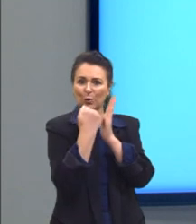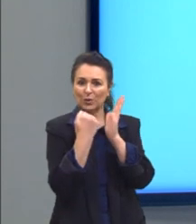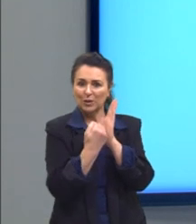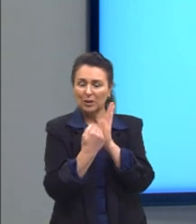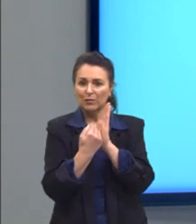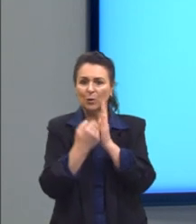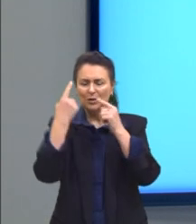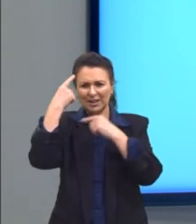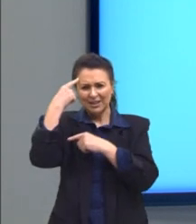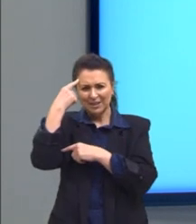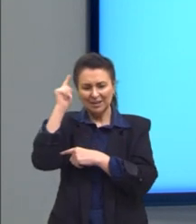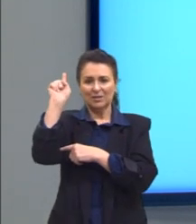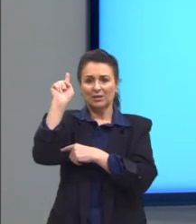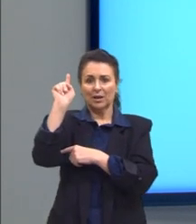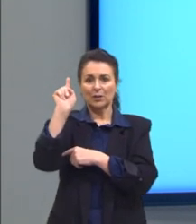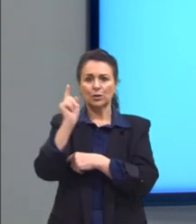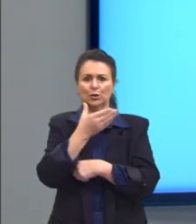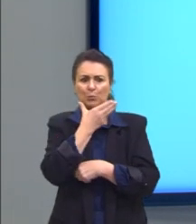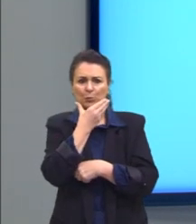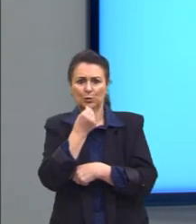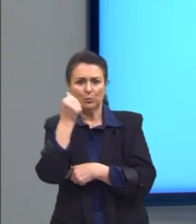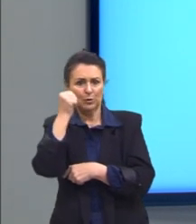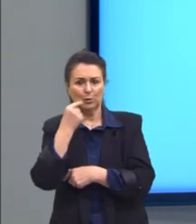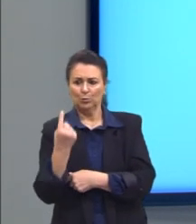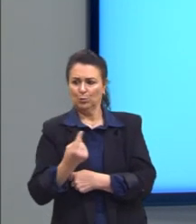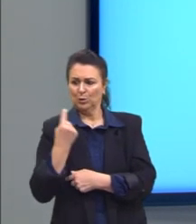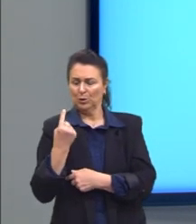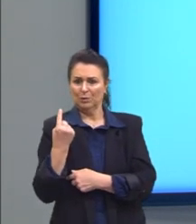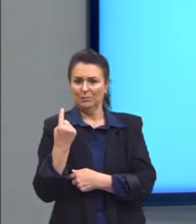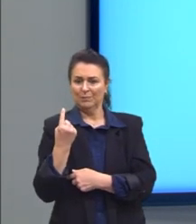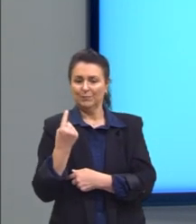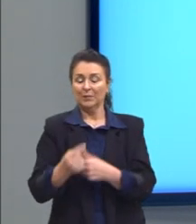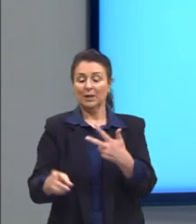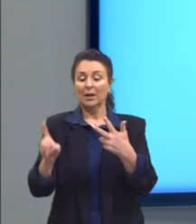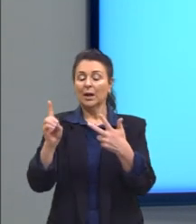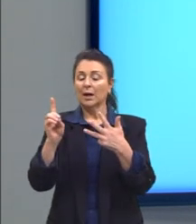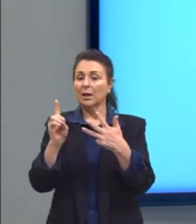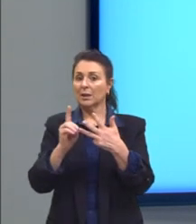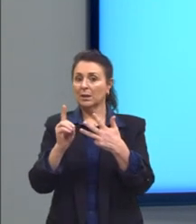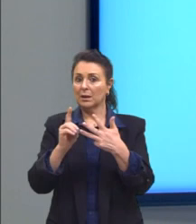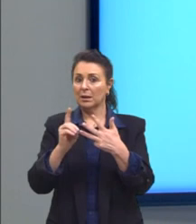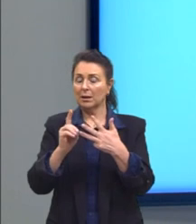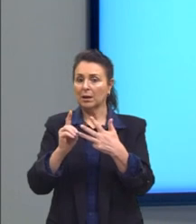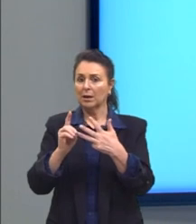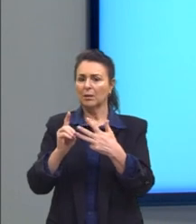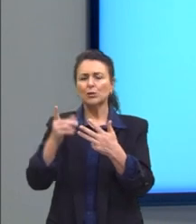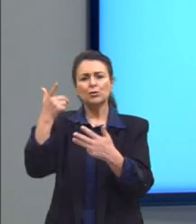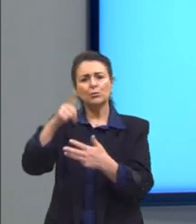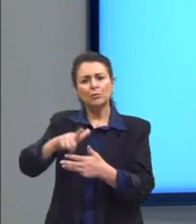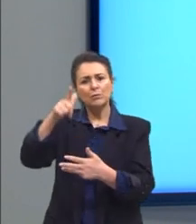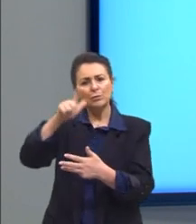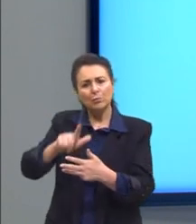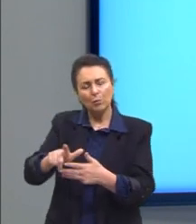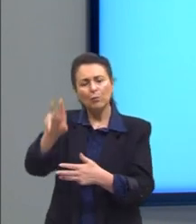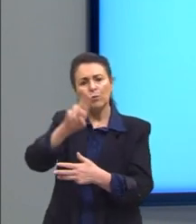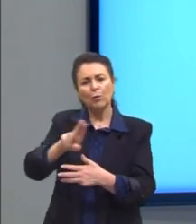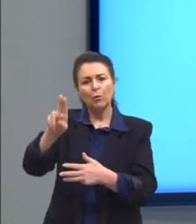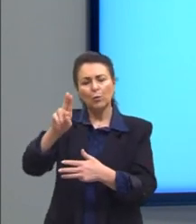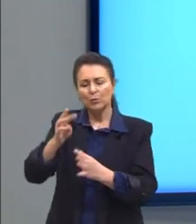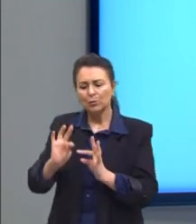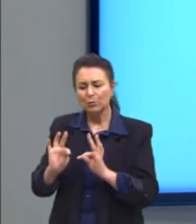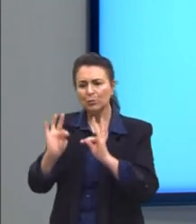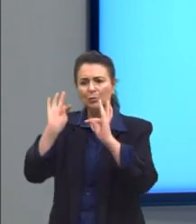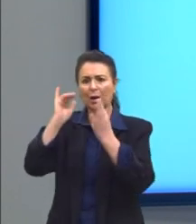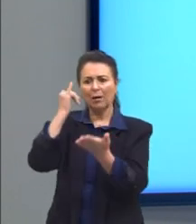isolados do convívio com seu grupo. Letra D. Coordenar o uso recorrente de aparatos eletrônicos pelos jovens